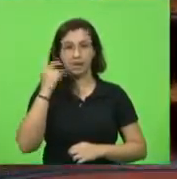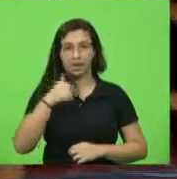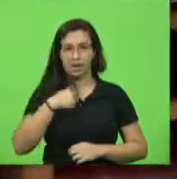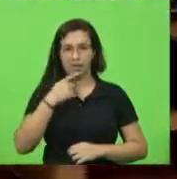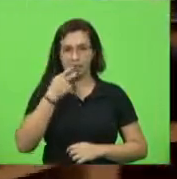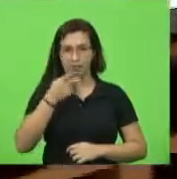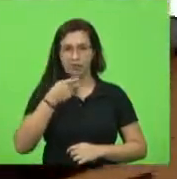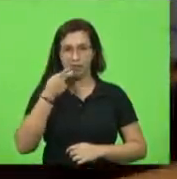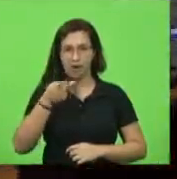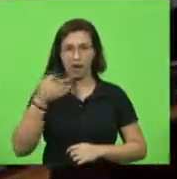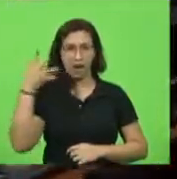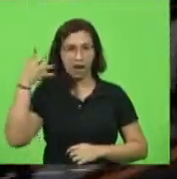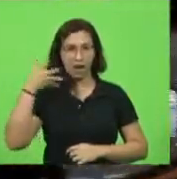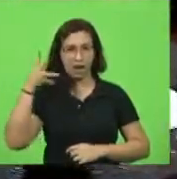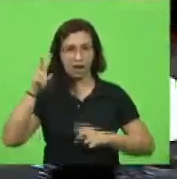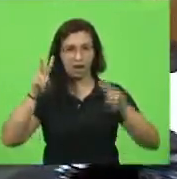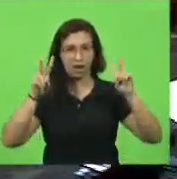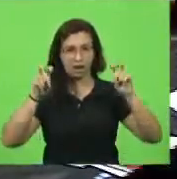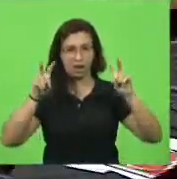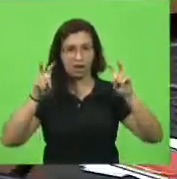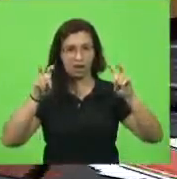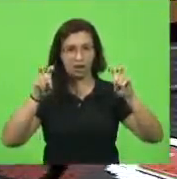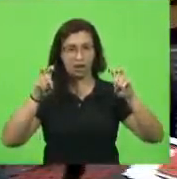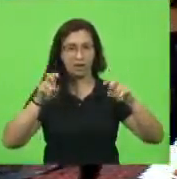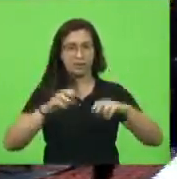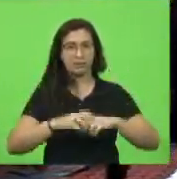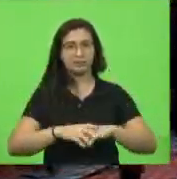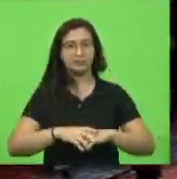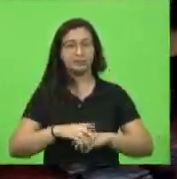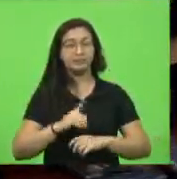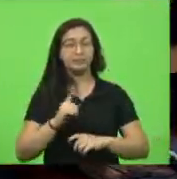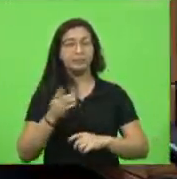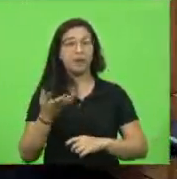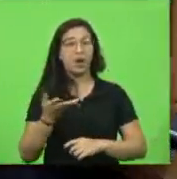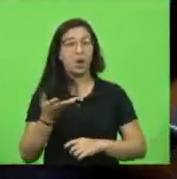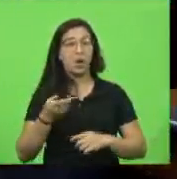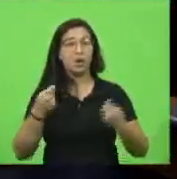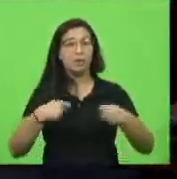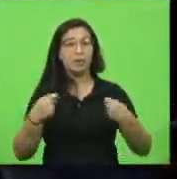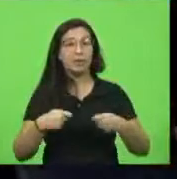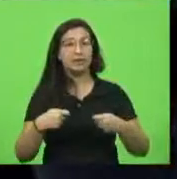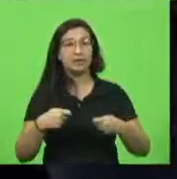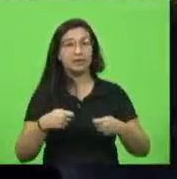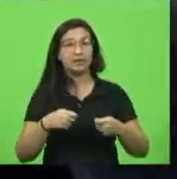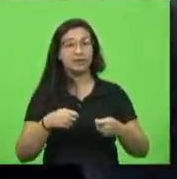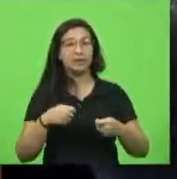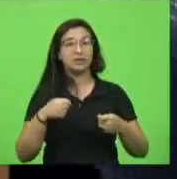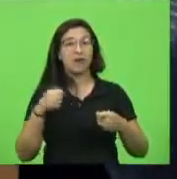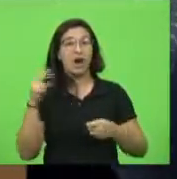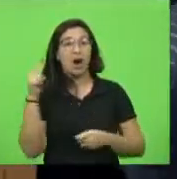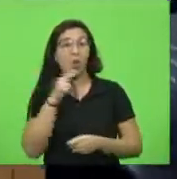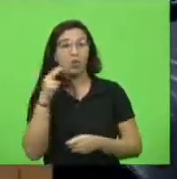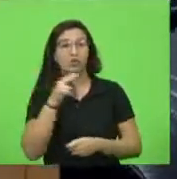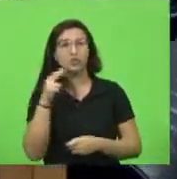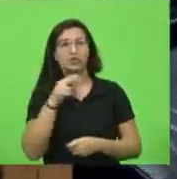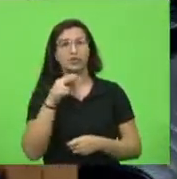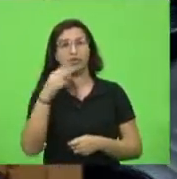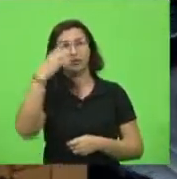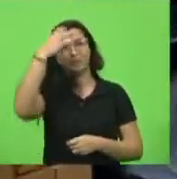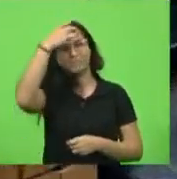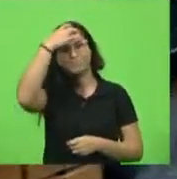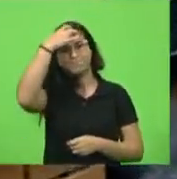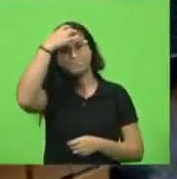sobre esse tema, mas nós temos que providenciar urgentemente a conscientização social, a